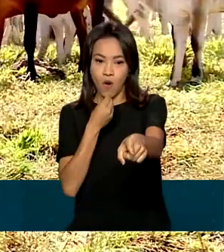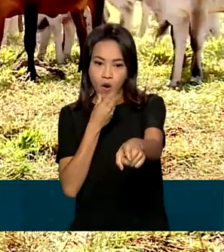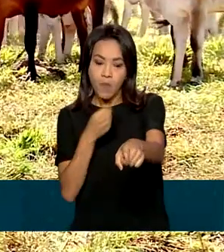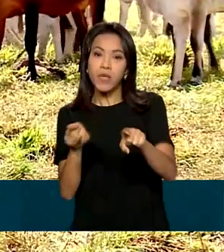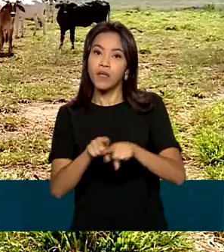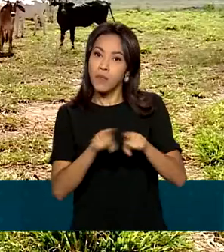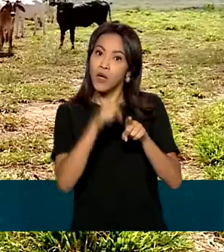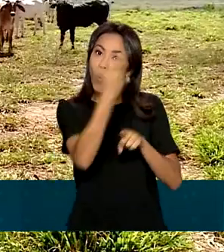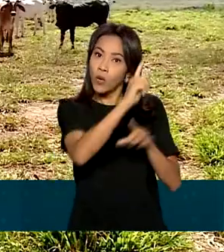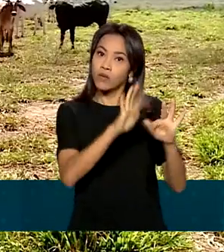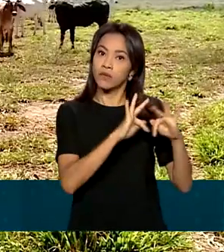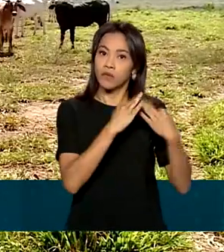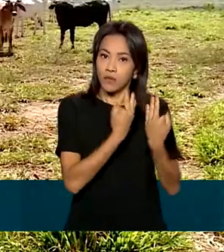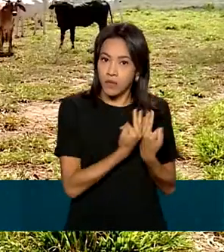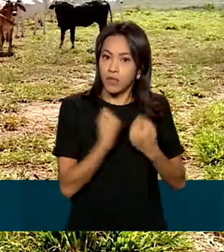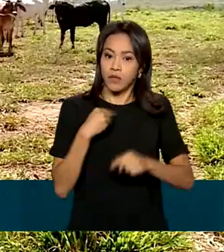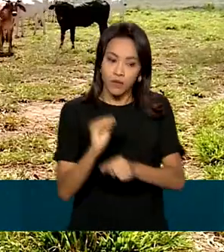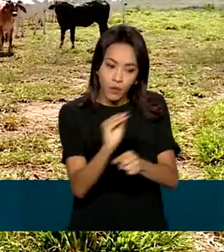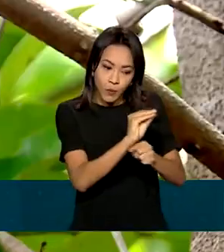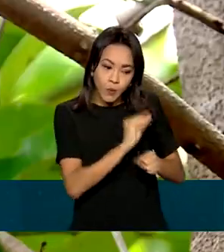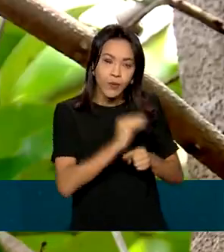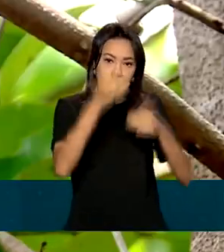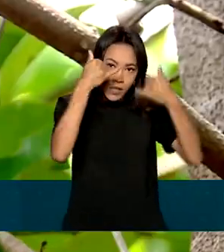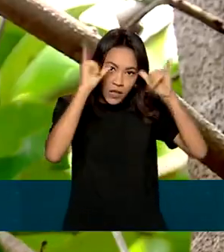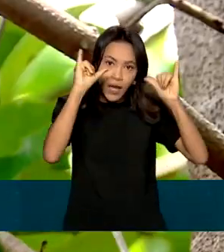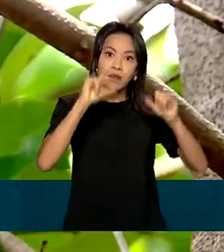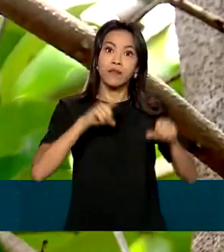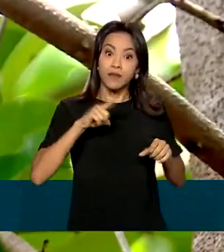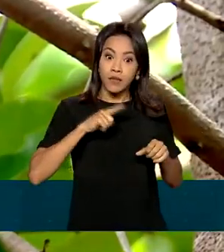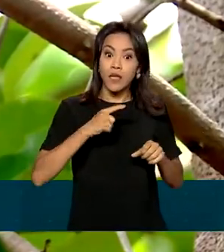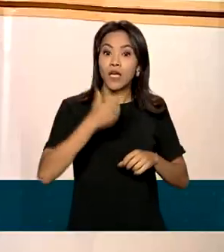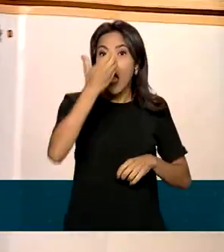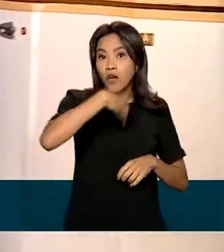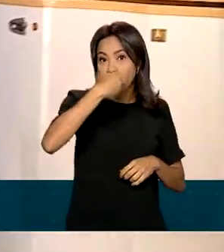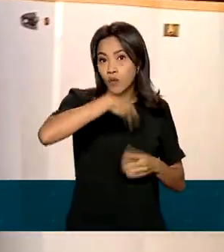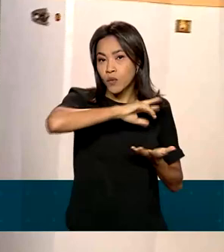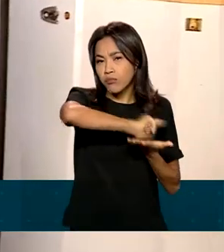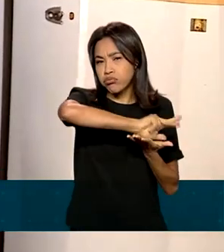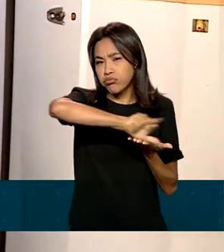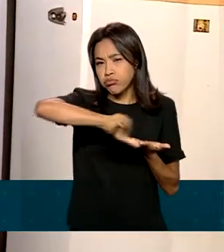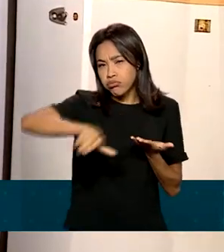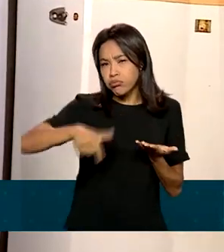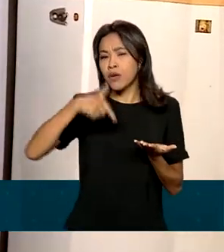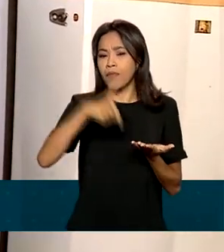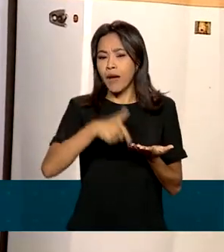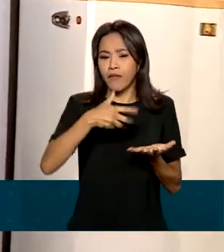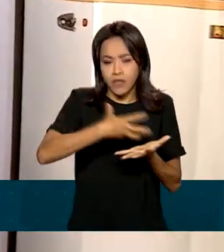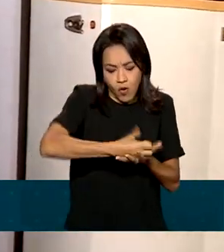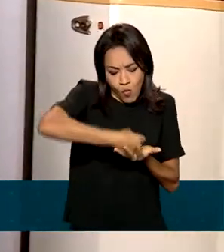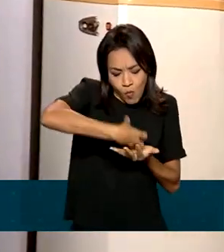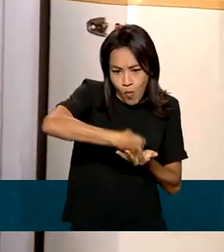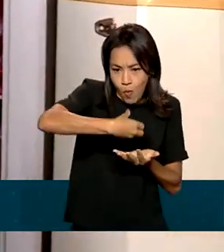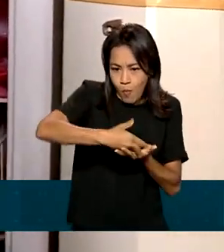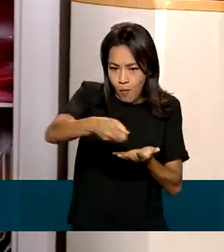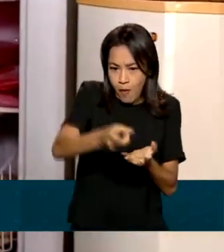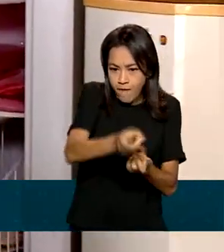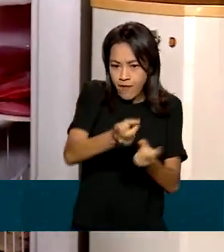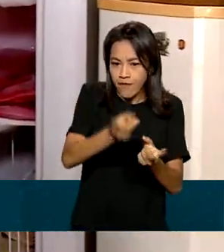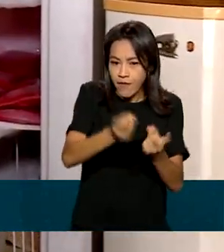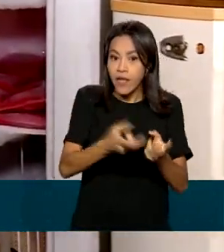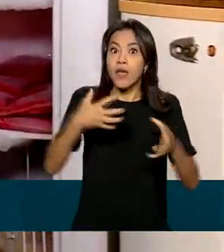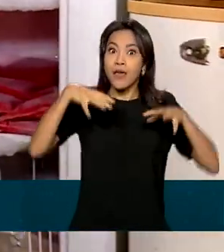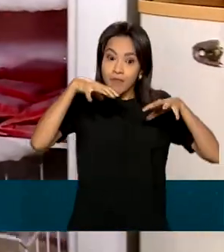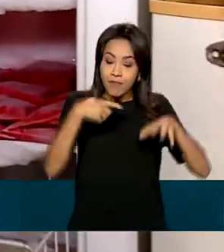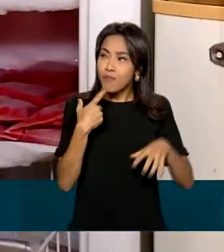a dona Cecília. Eles criam gado e cultivam frutas no quintal para a fabricação de poupas. O casal recebeu o